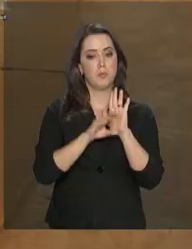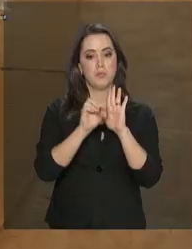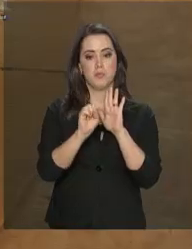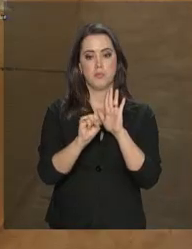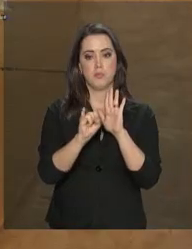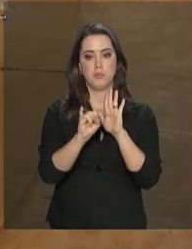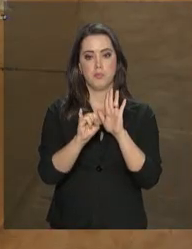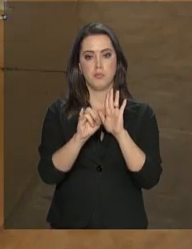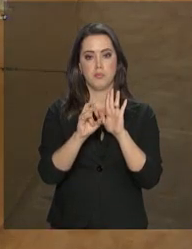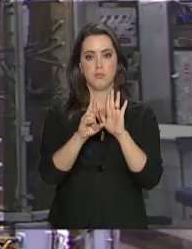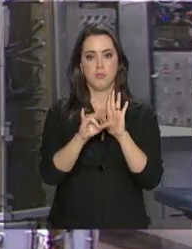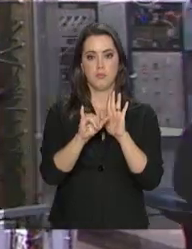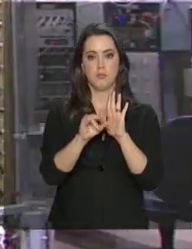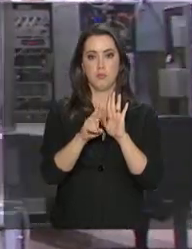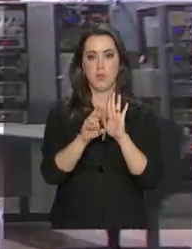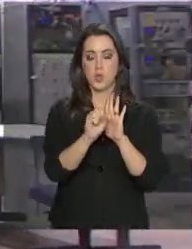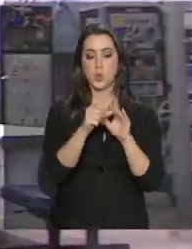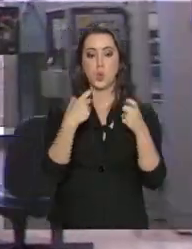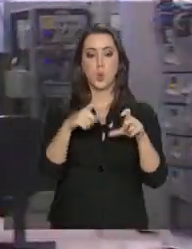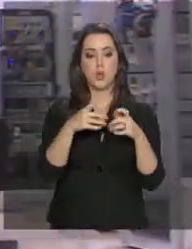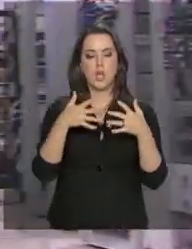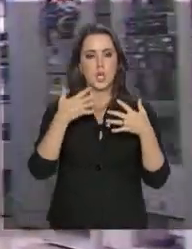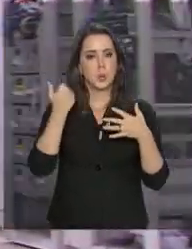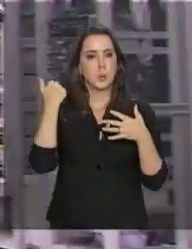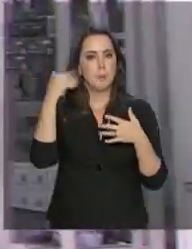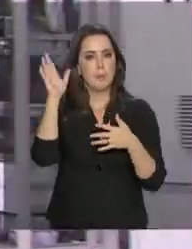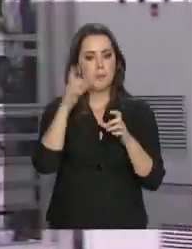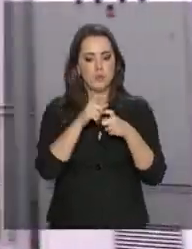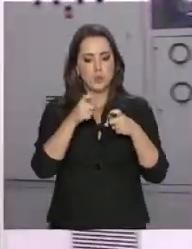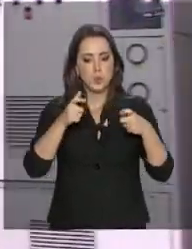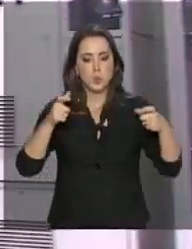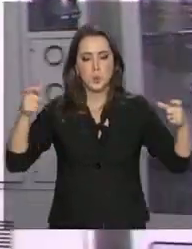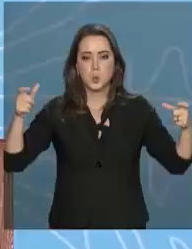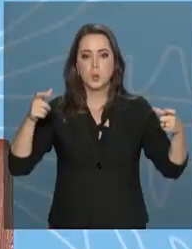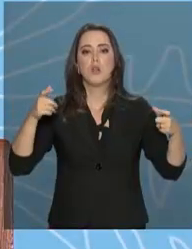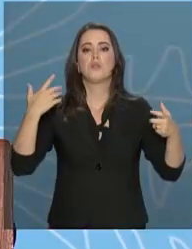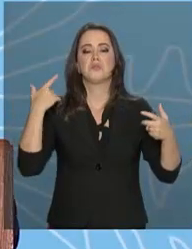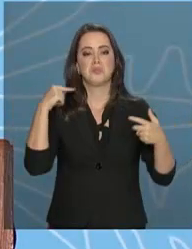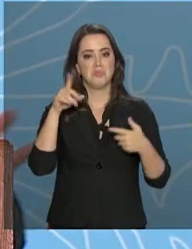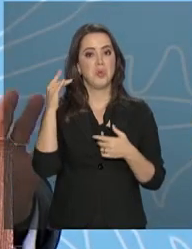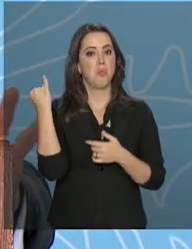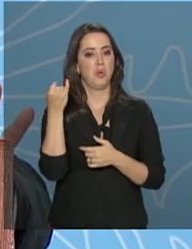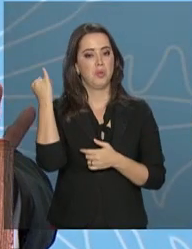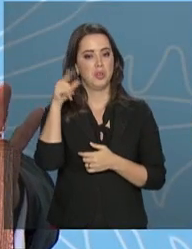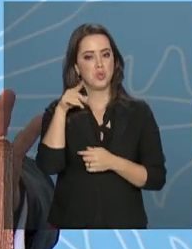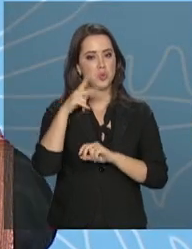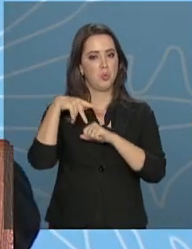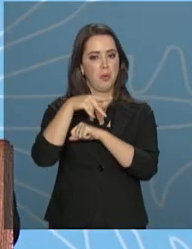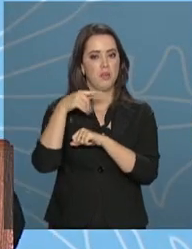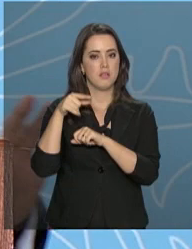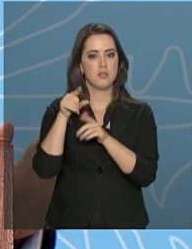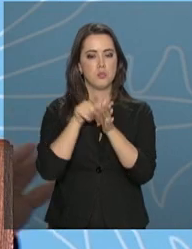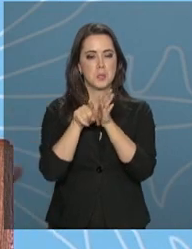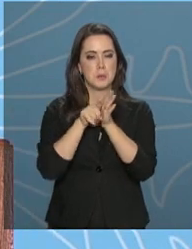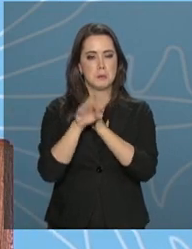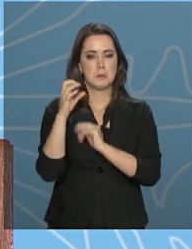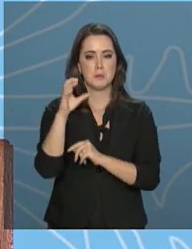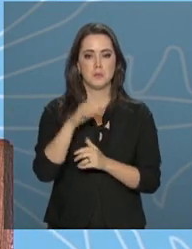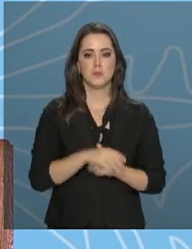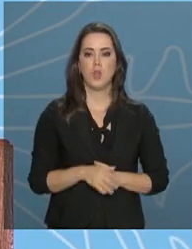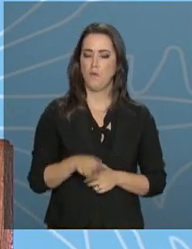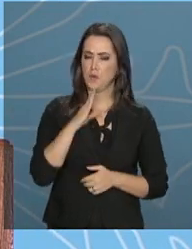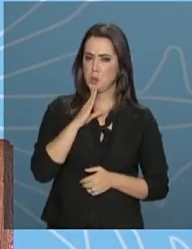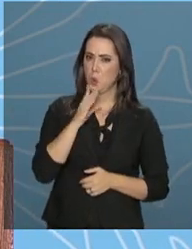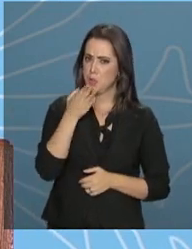maior e mais complexa infraestrutura científica já construída no país. Uma coisa impressionante, você conhecer aquele